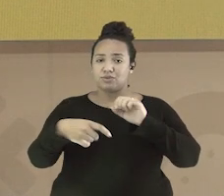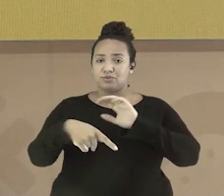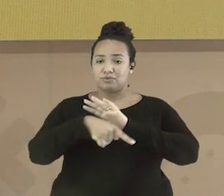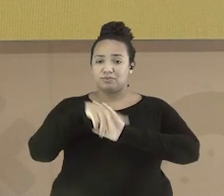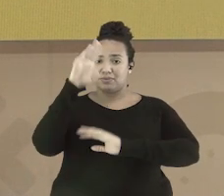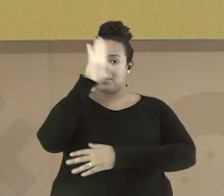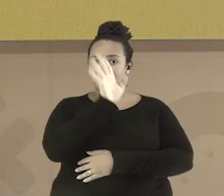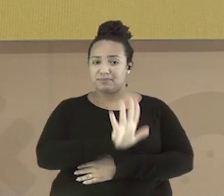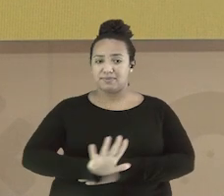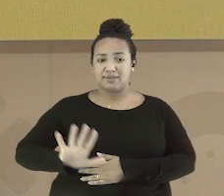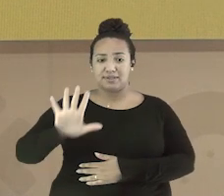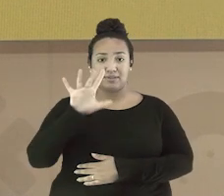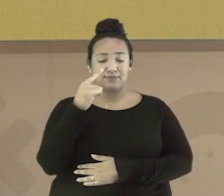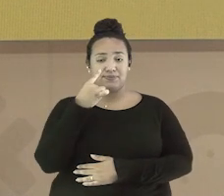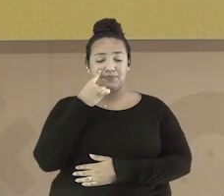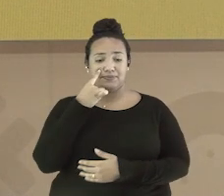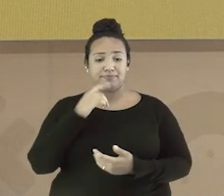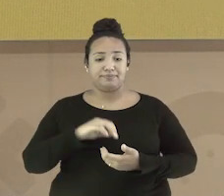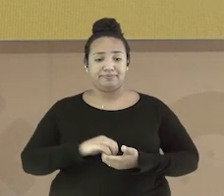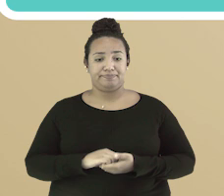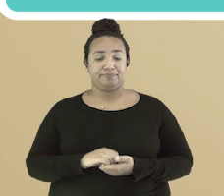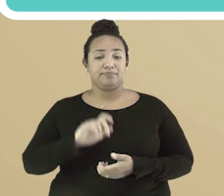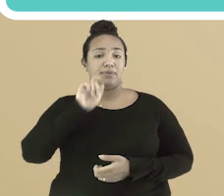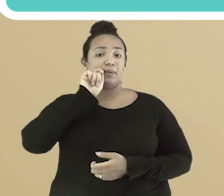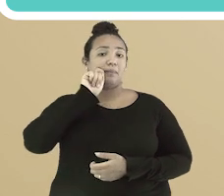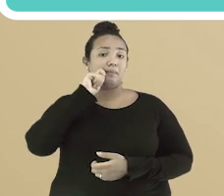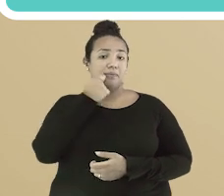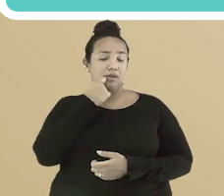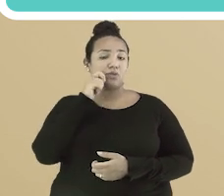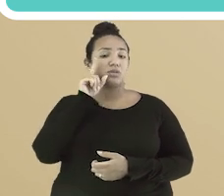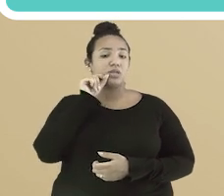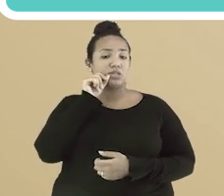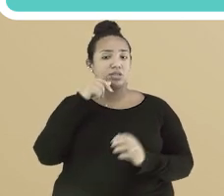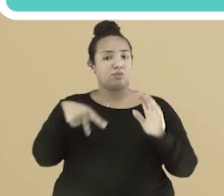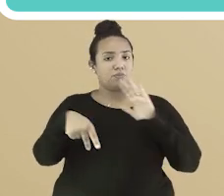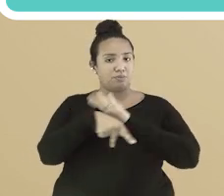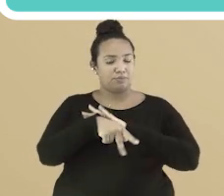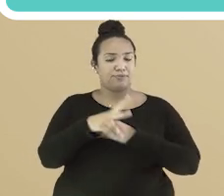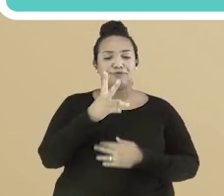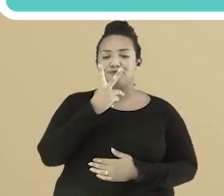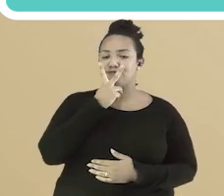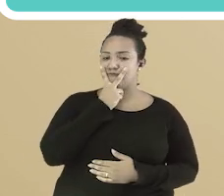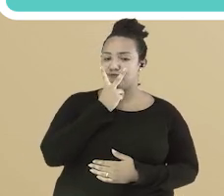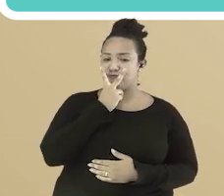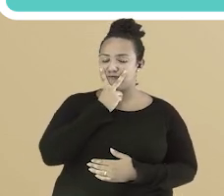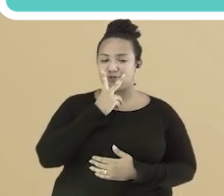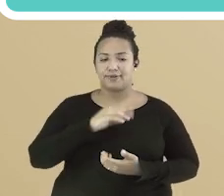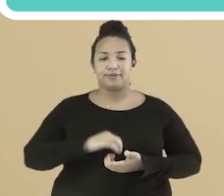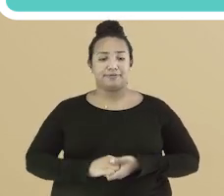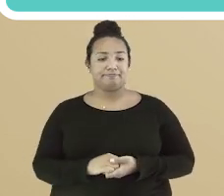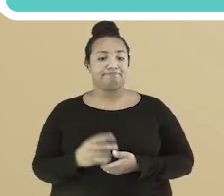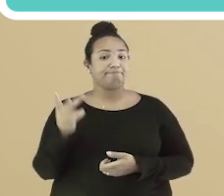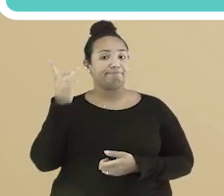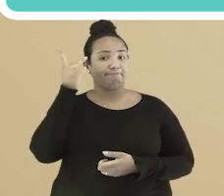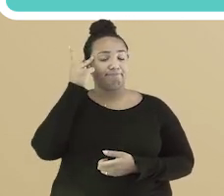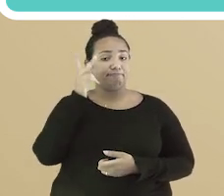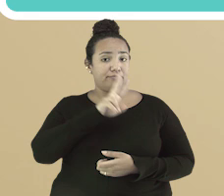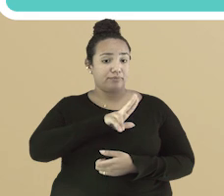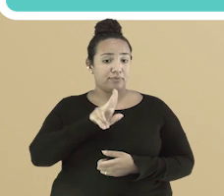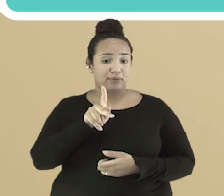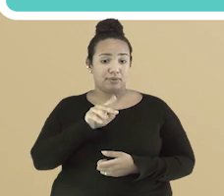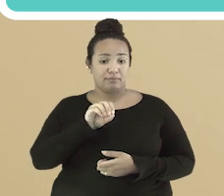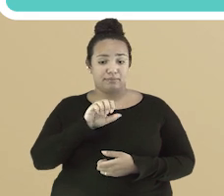Vamos listá-los. Pão de sal é capixaba. Em São